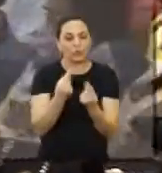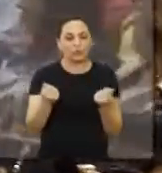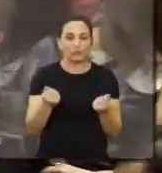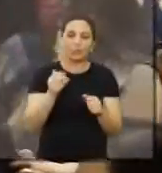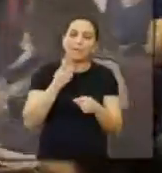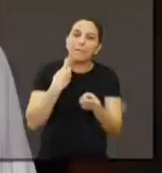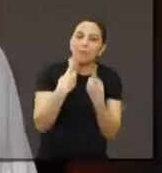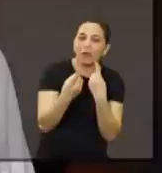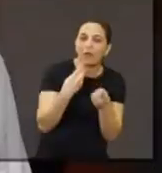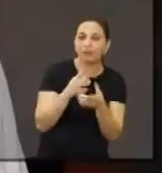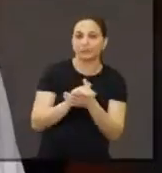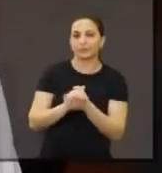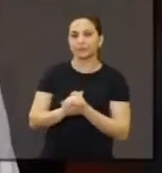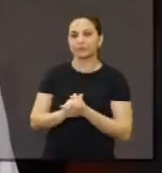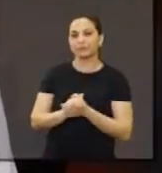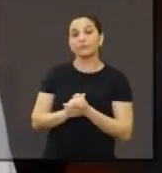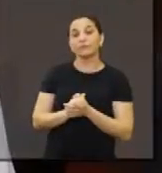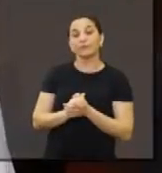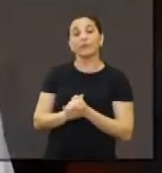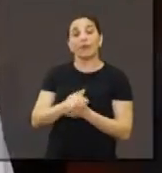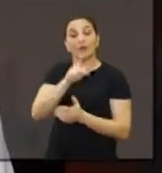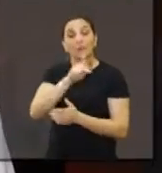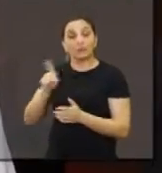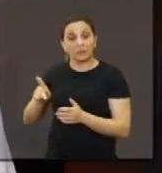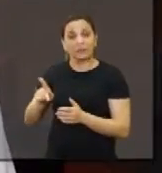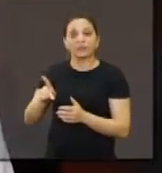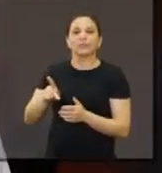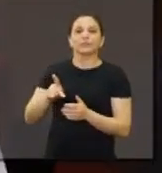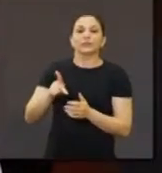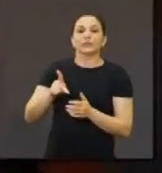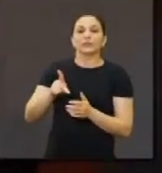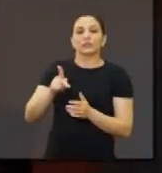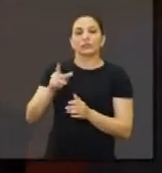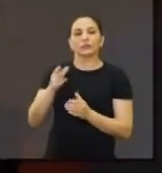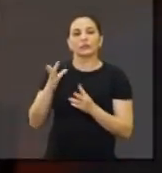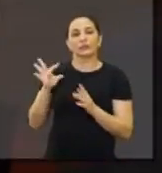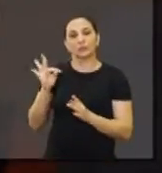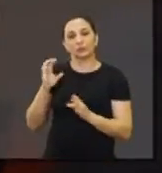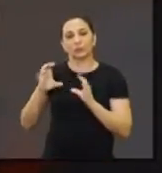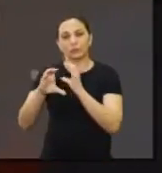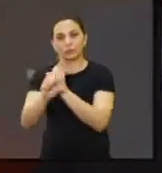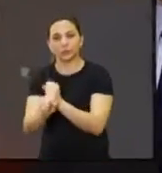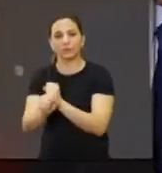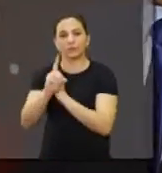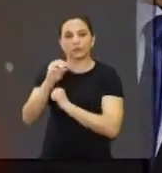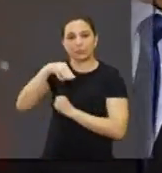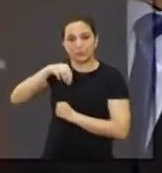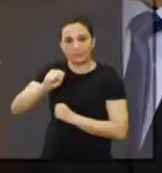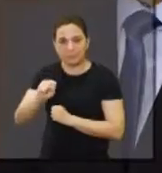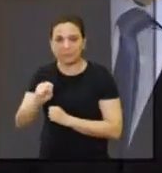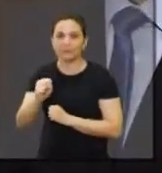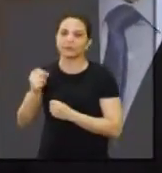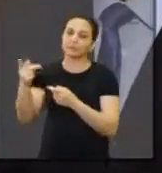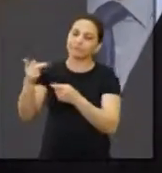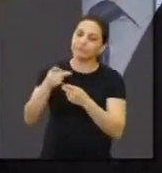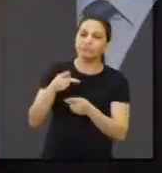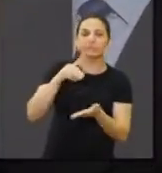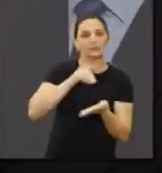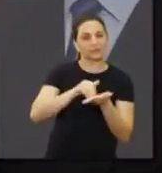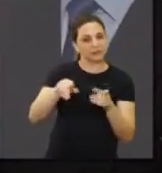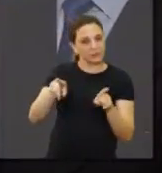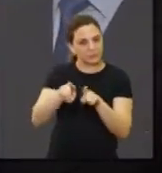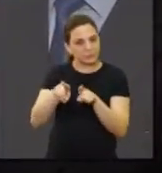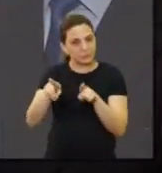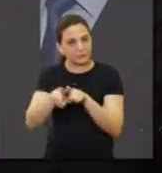o diálogo. O presidente do Tribunal de Contas do Estado de São Paulo, Dimas Eduardo Ramalho, também recepcionou o secretário. E,